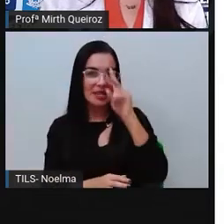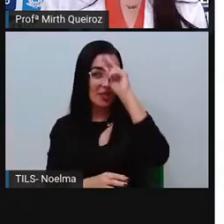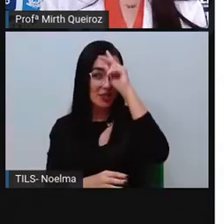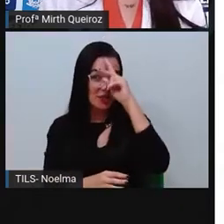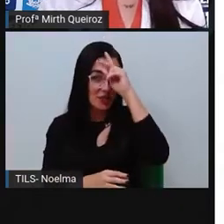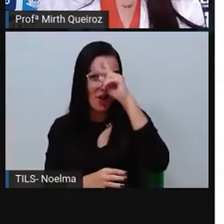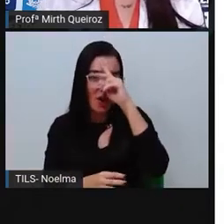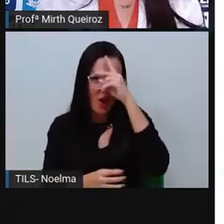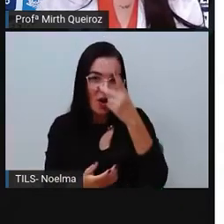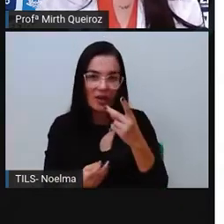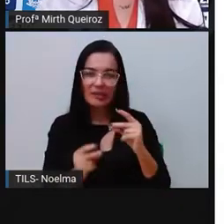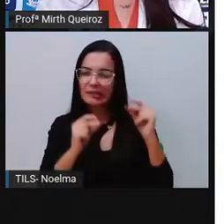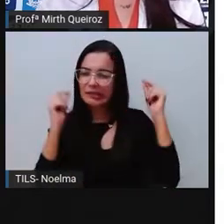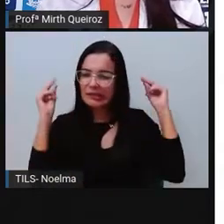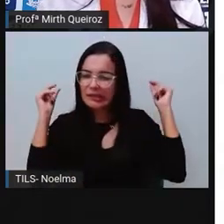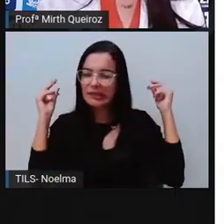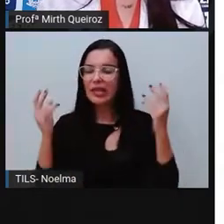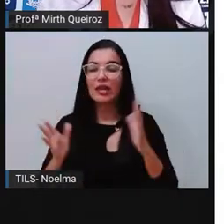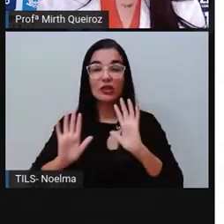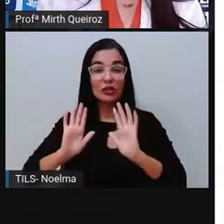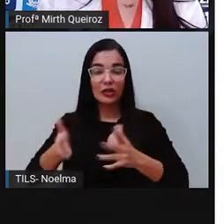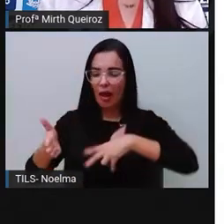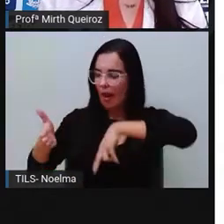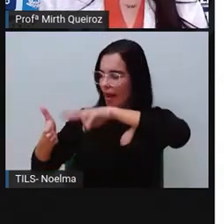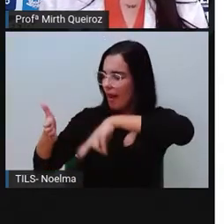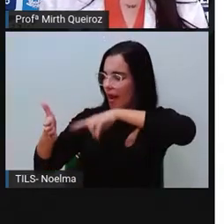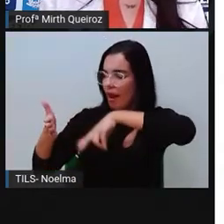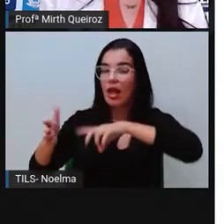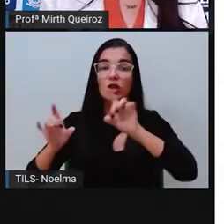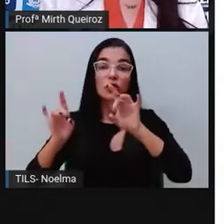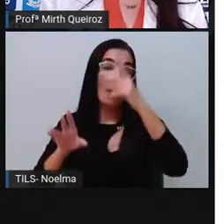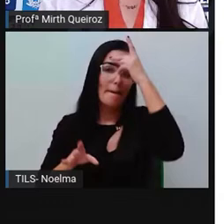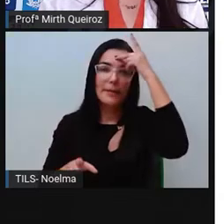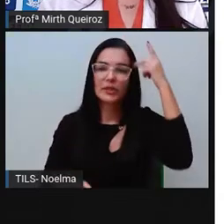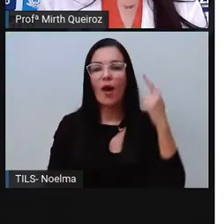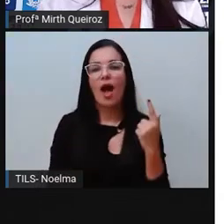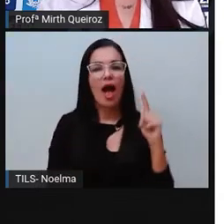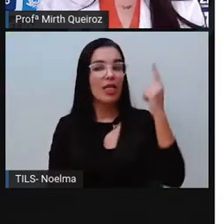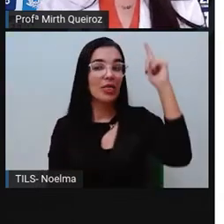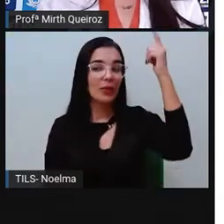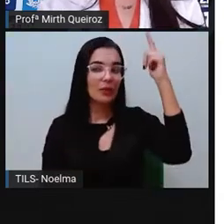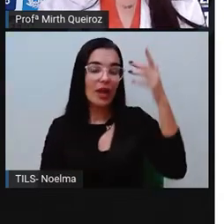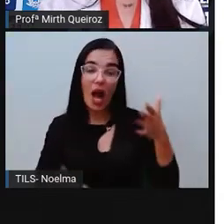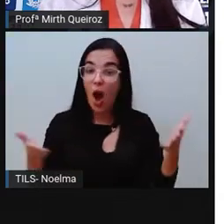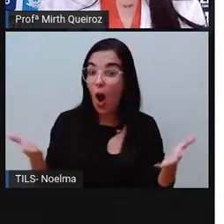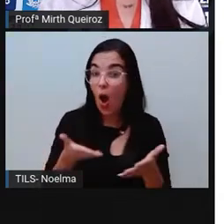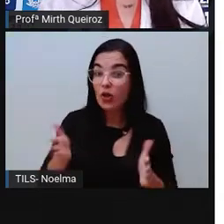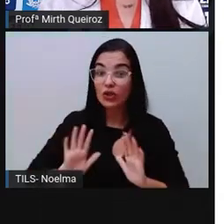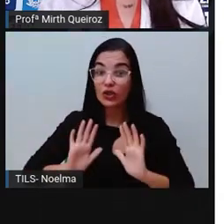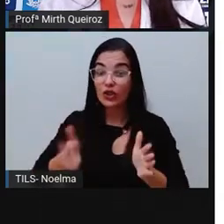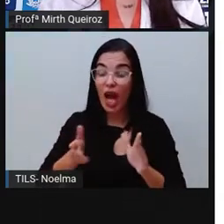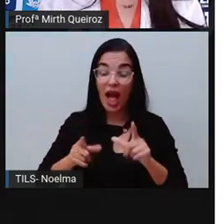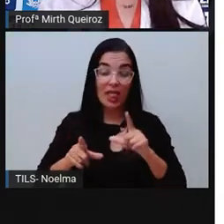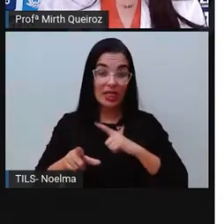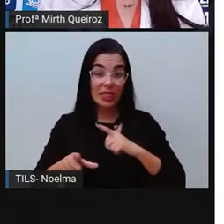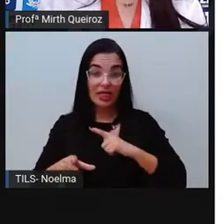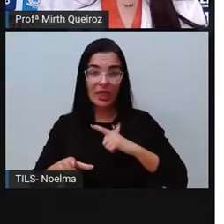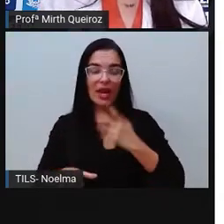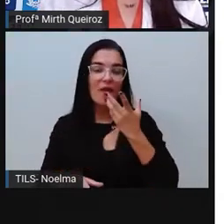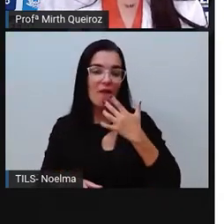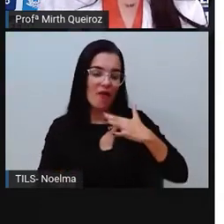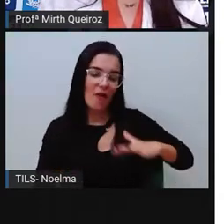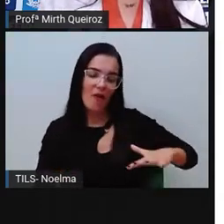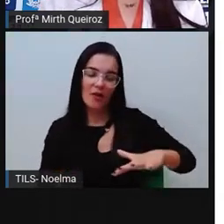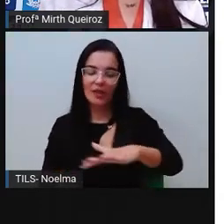fadas antigamente eram lidos, né? Apenas por adultos, né? Hoje já faz parte do universo infantil,